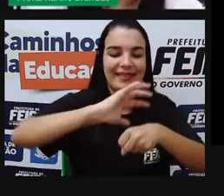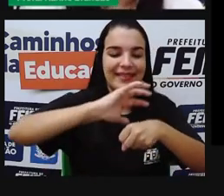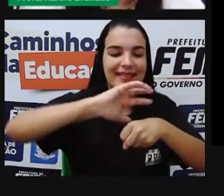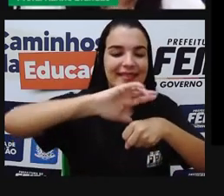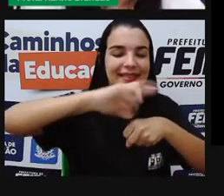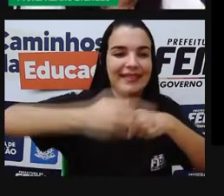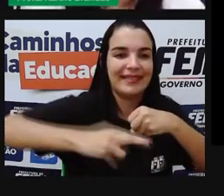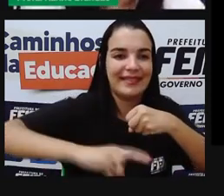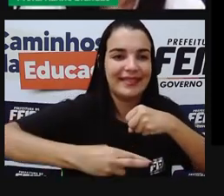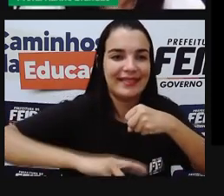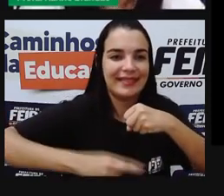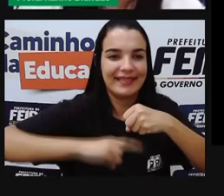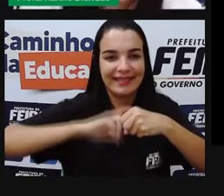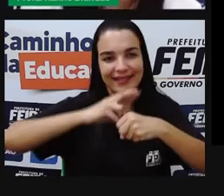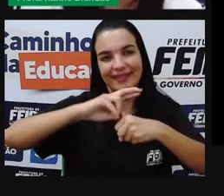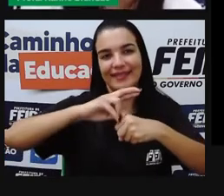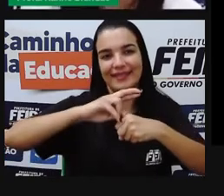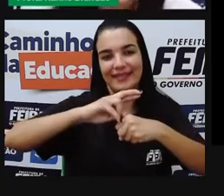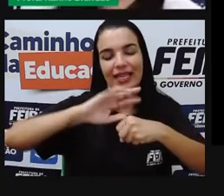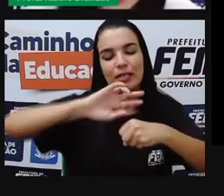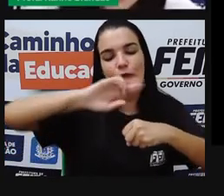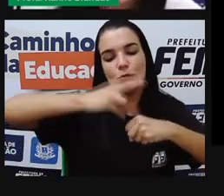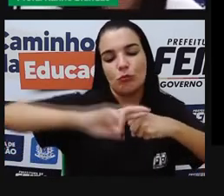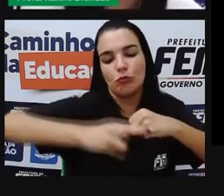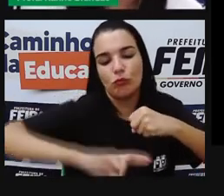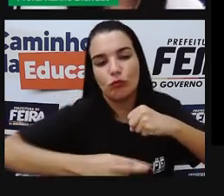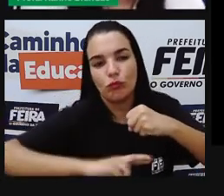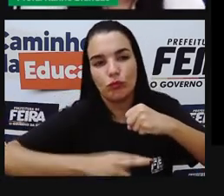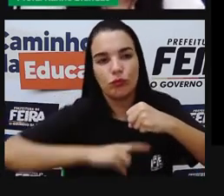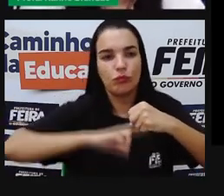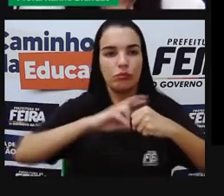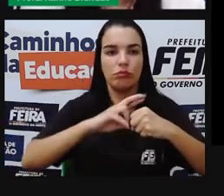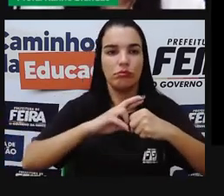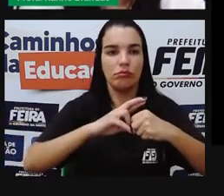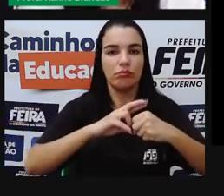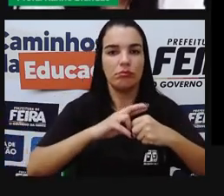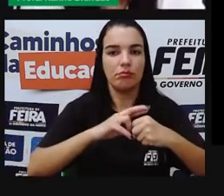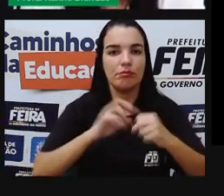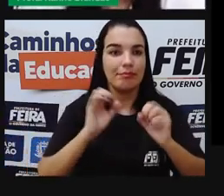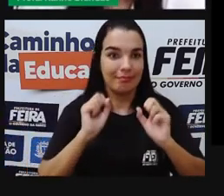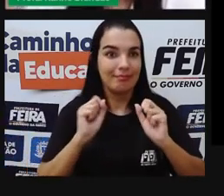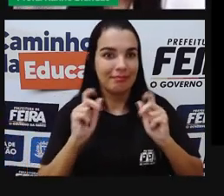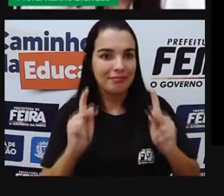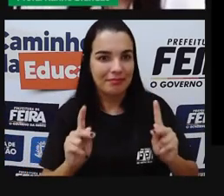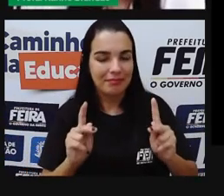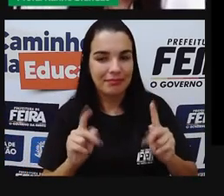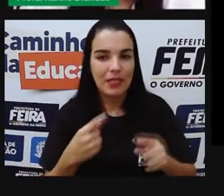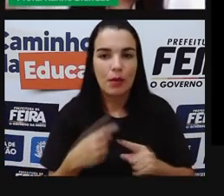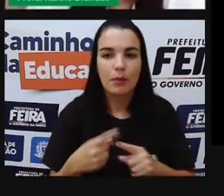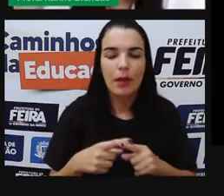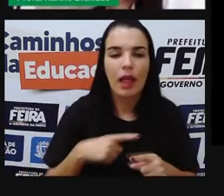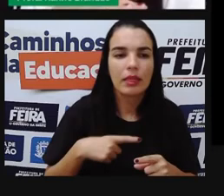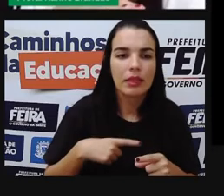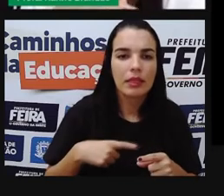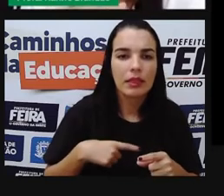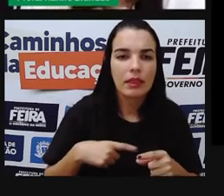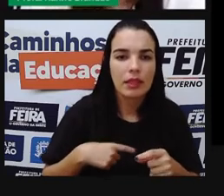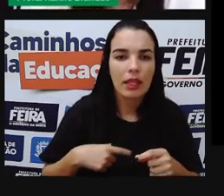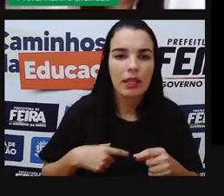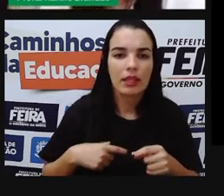plantas, elas vão crescer e sobreviver, né? É na litosfera, sobre a